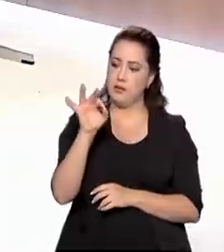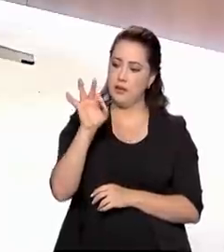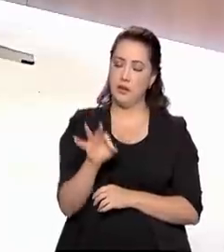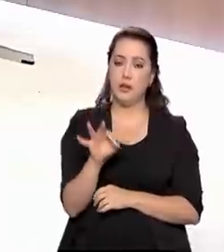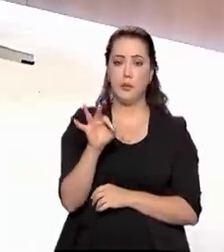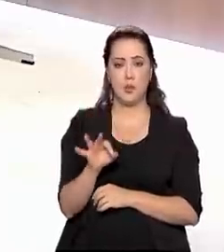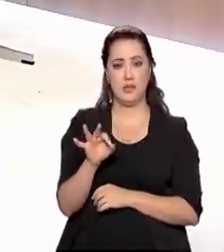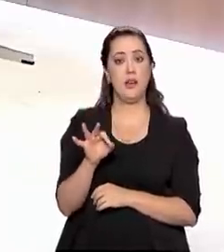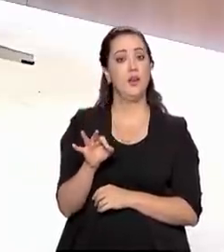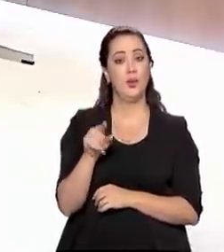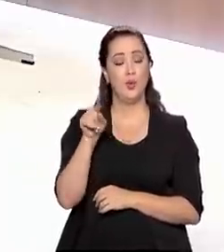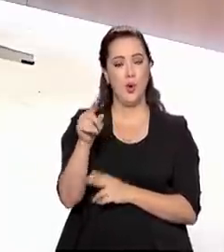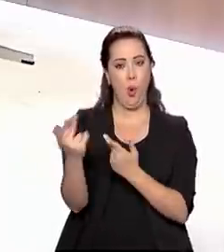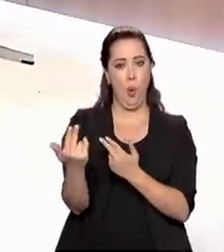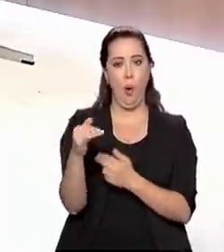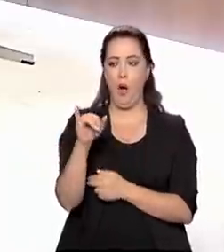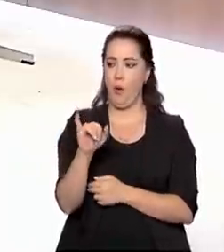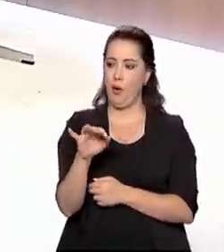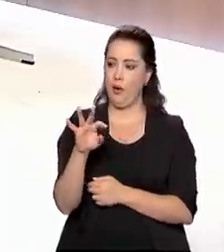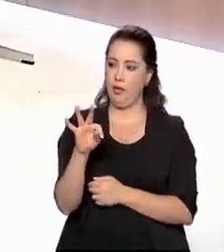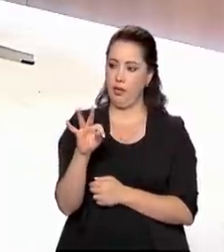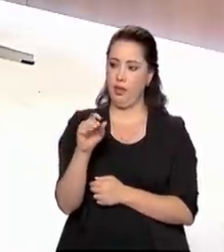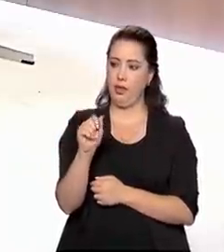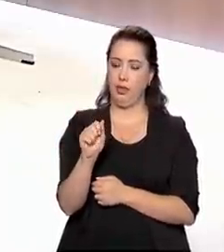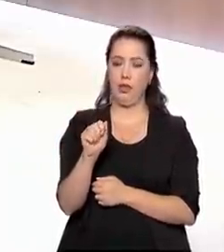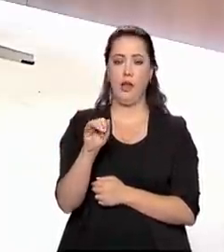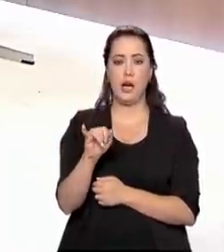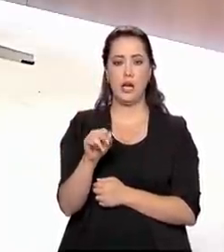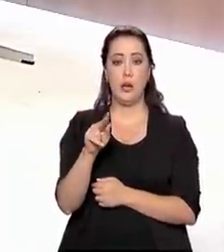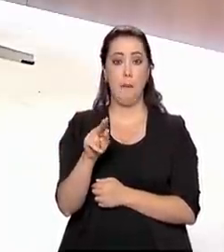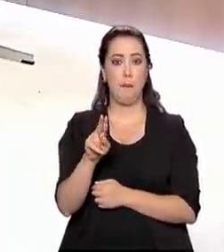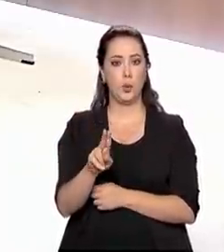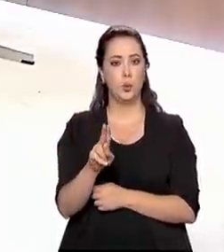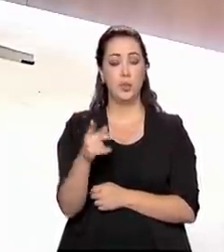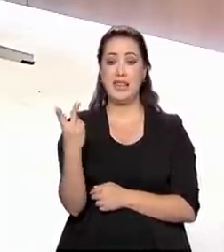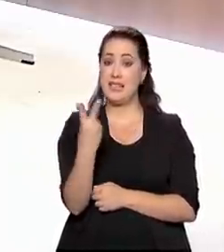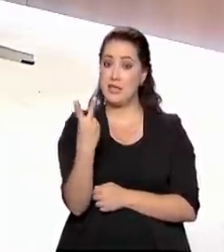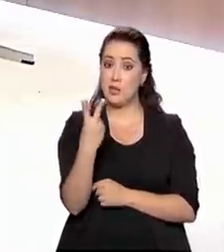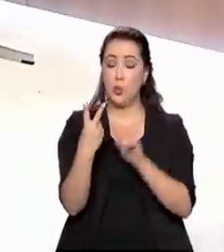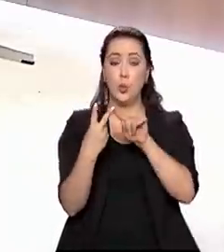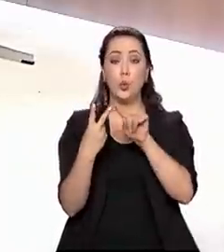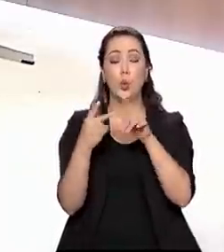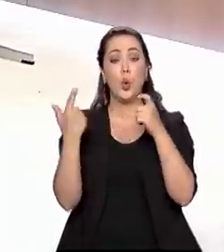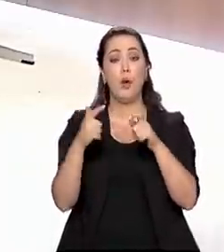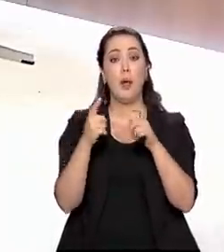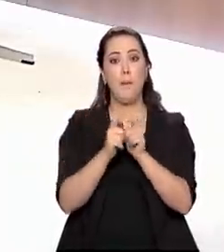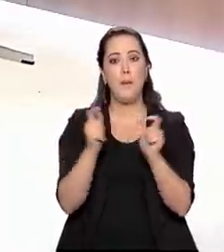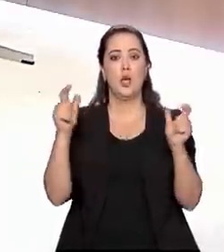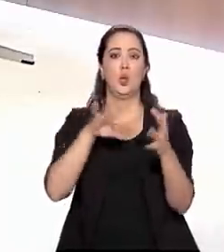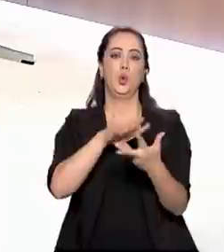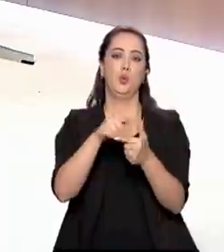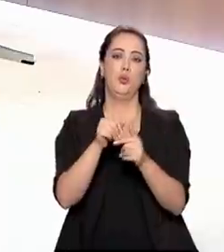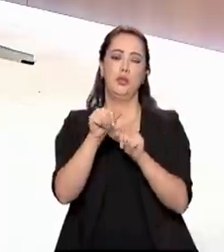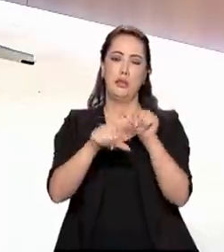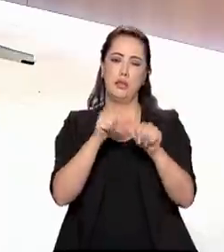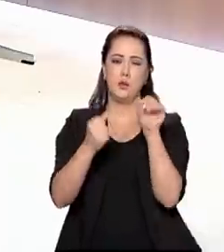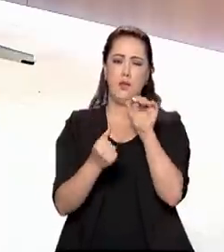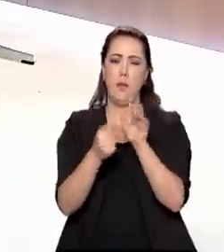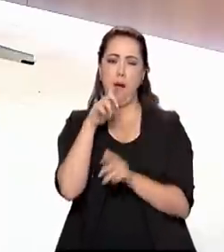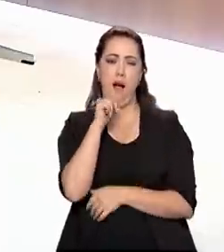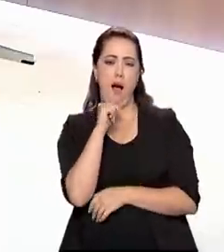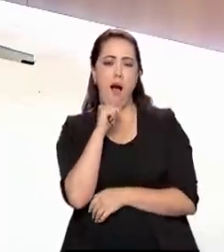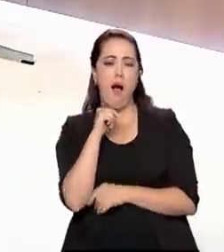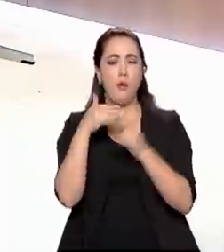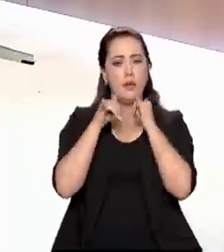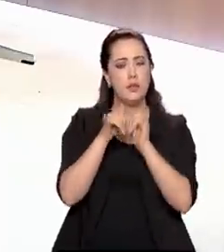que é a maior usina hidrelétrica das Américas e a segunda maior usina hidrelétrica do mundo. Então, já 70%, em poucos anos, nós já